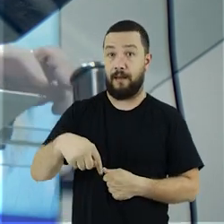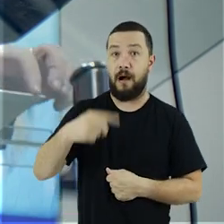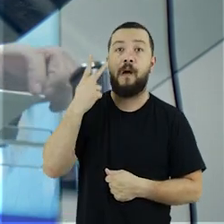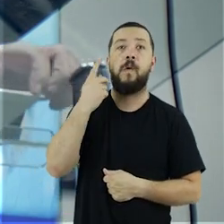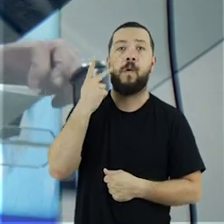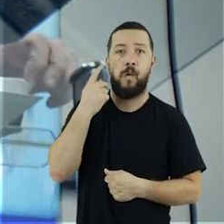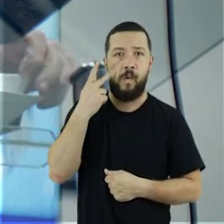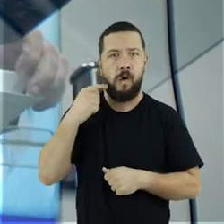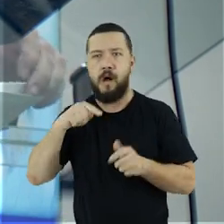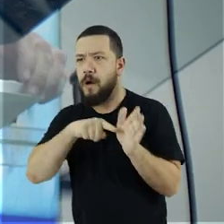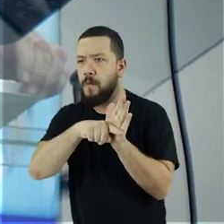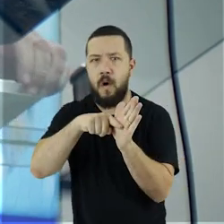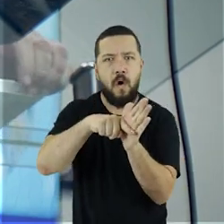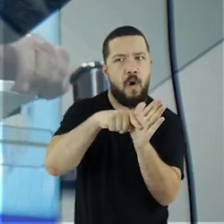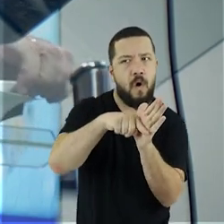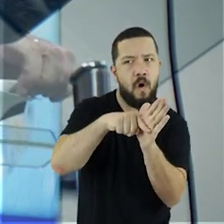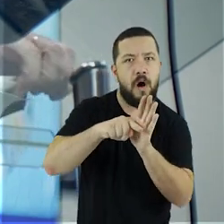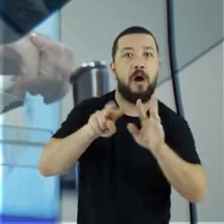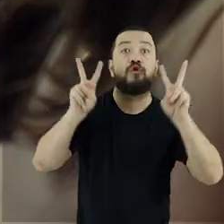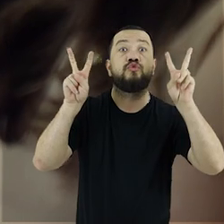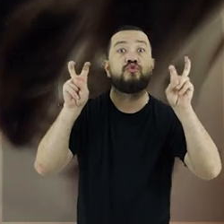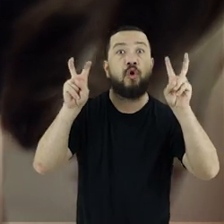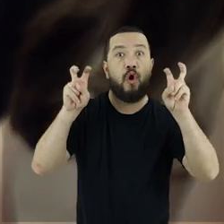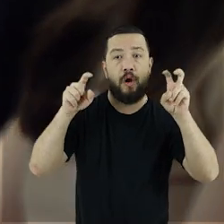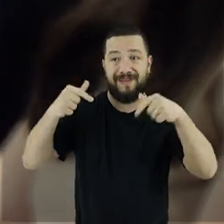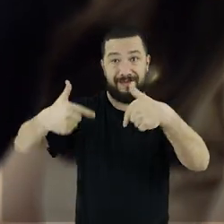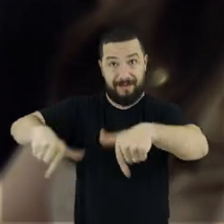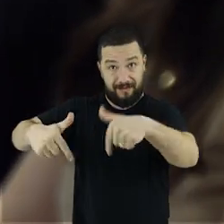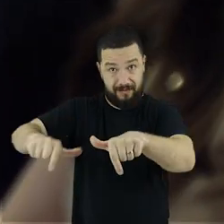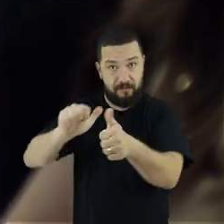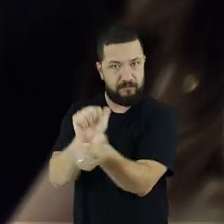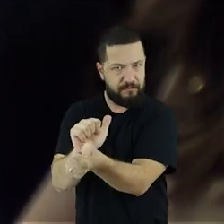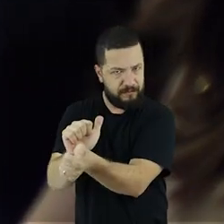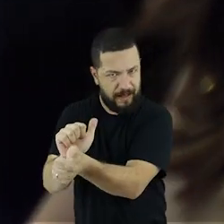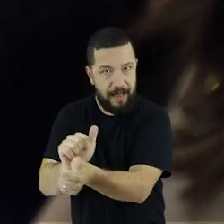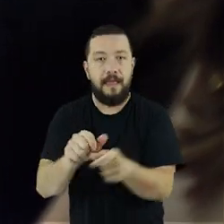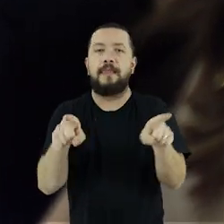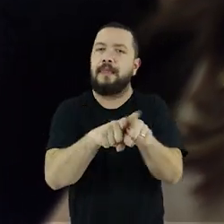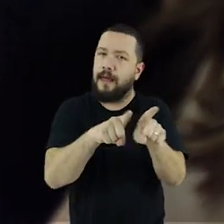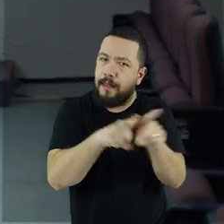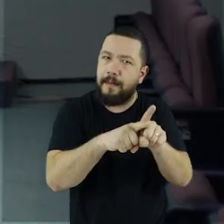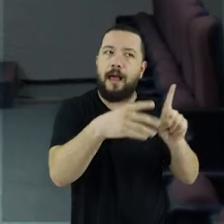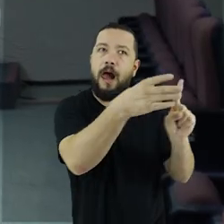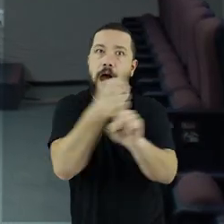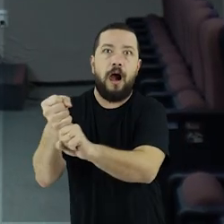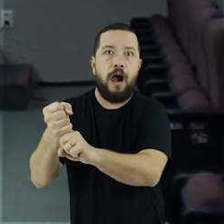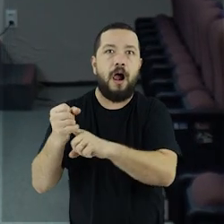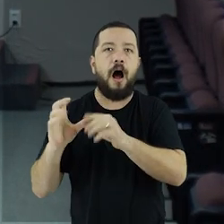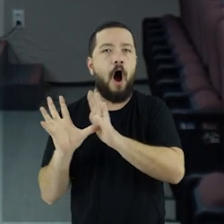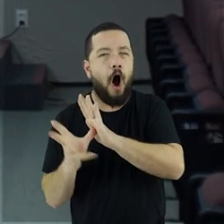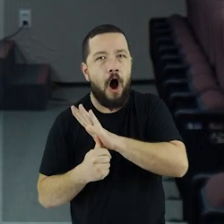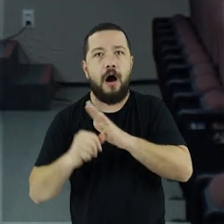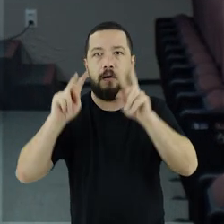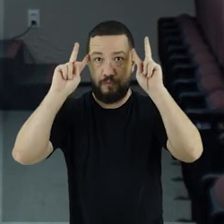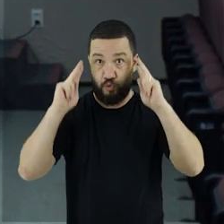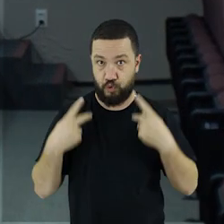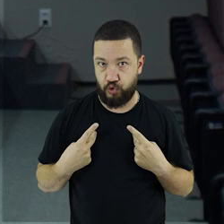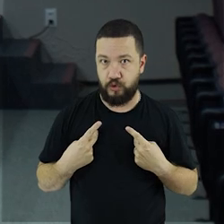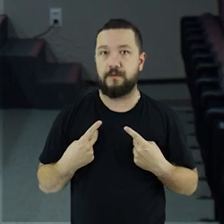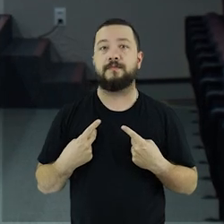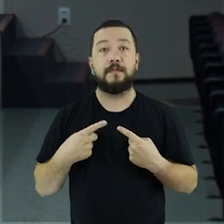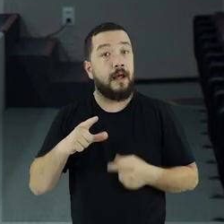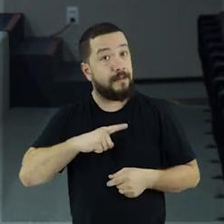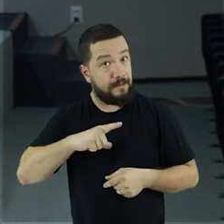Ceará para monitoramento e efetividade das demandas relacionadas ao trabalho escravo e ao tráfico de pessoas contou com